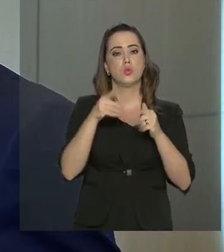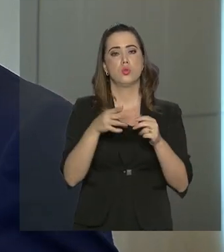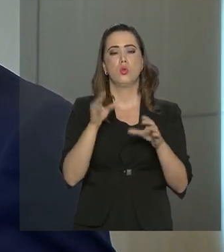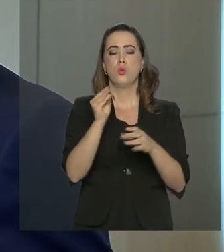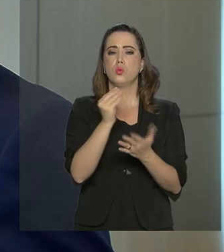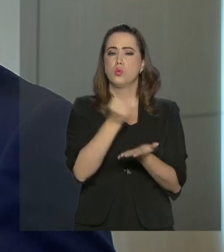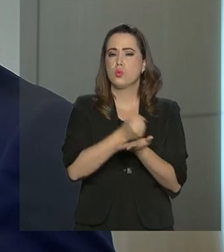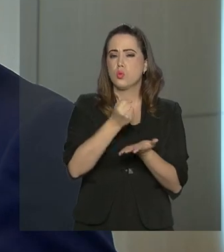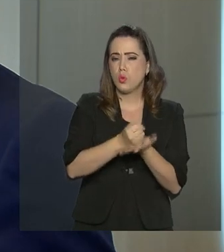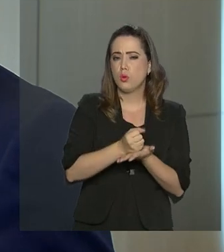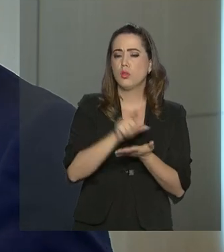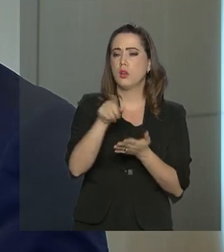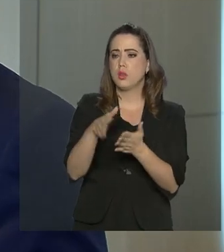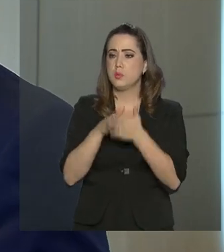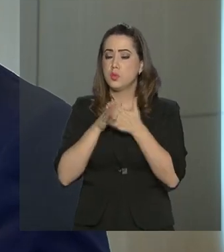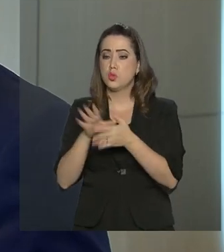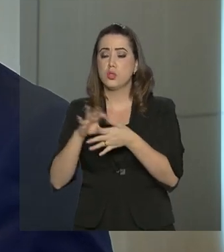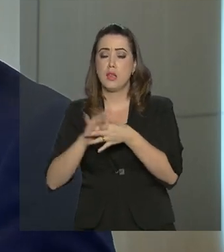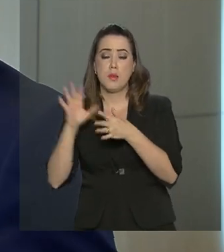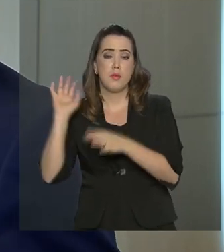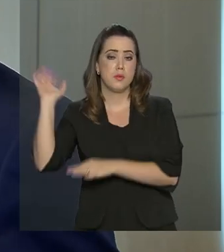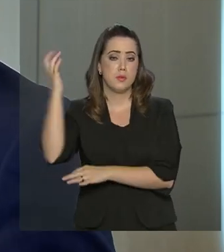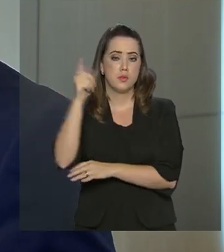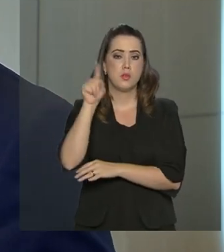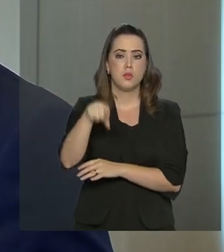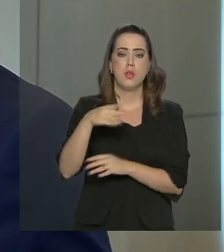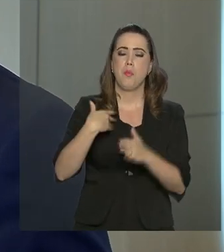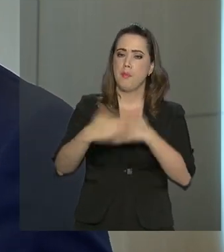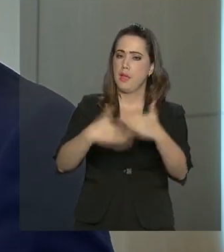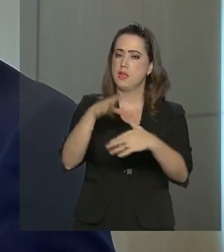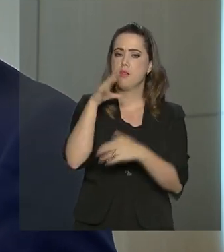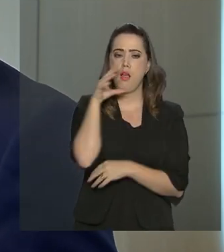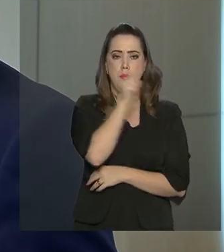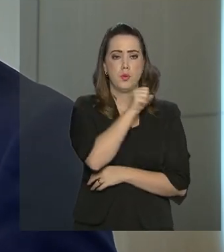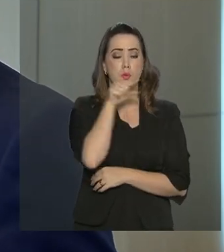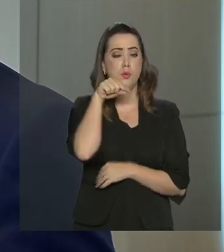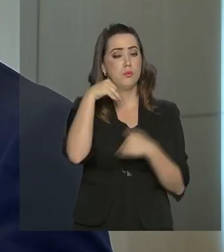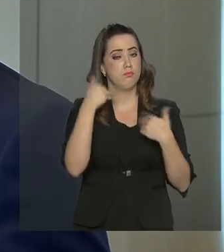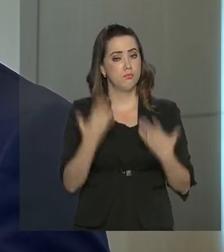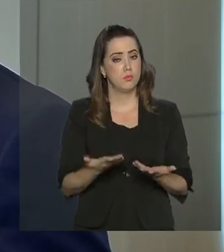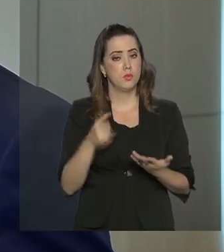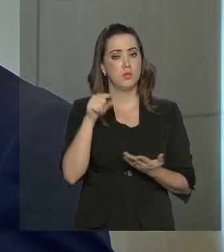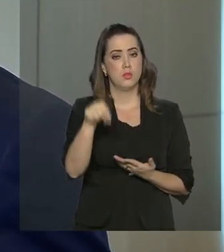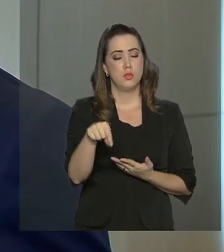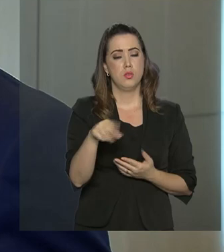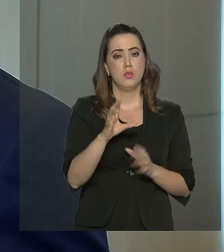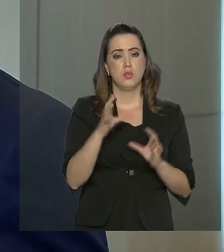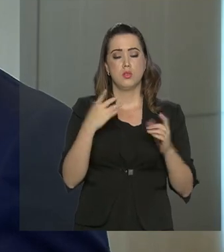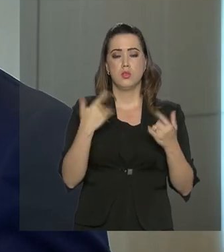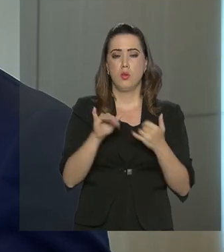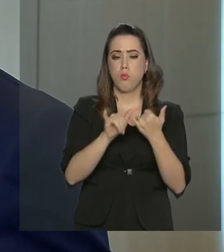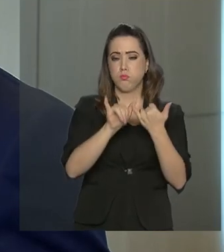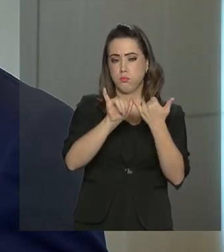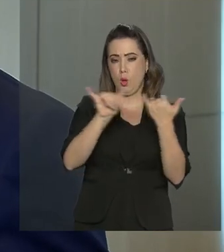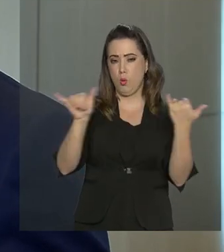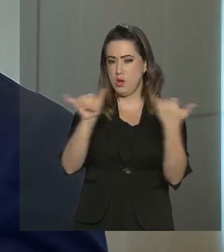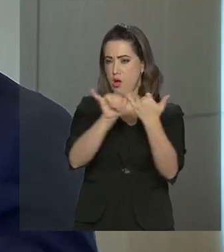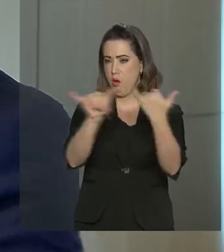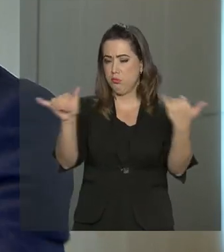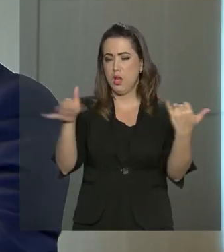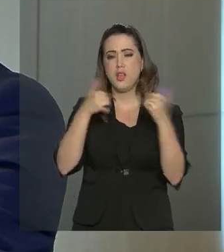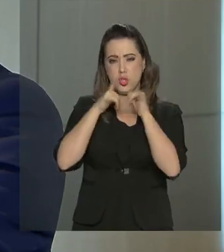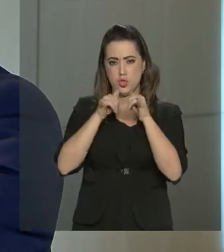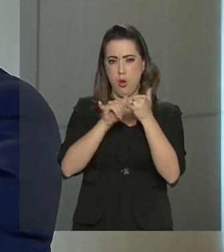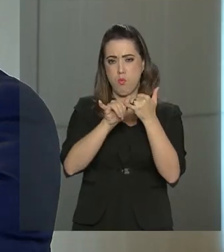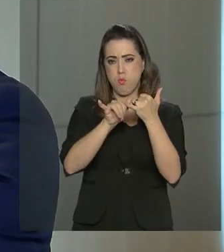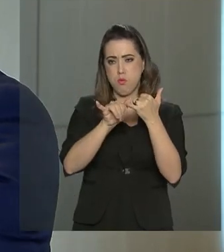tratativas para a obtenção da licença sejam aceleradas, de forma que o linhão seja concluído ao fim